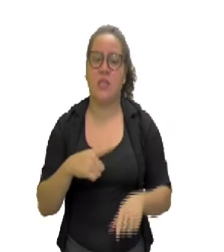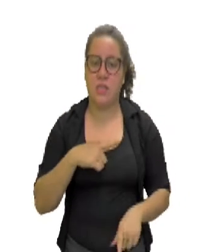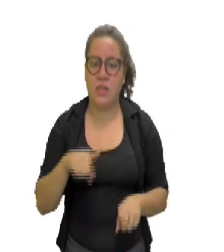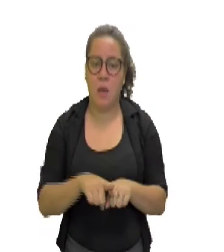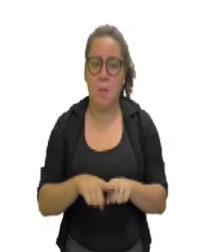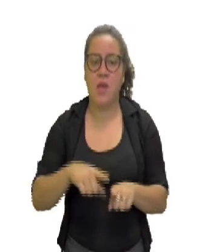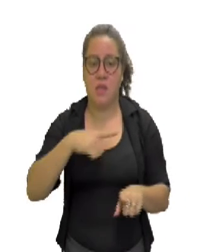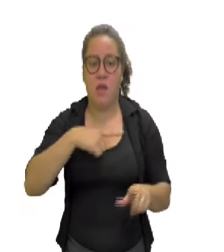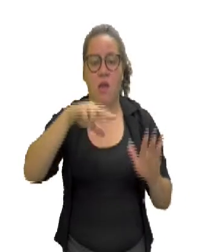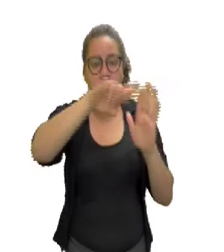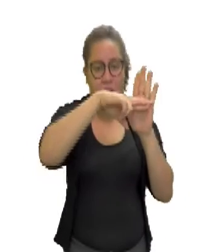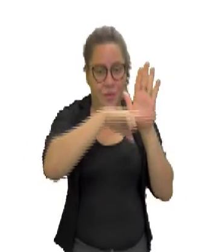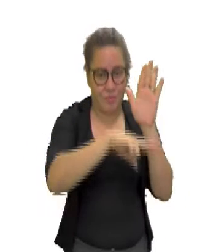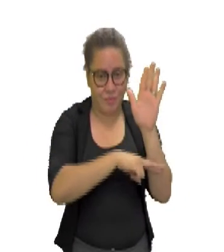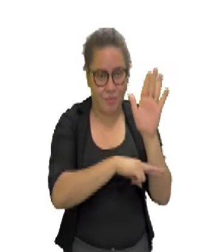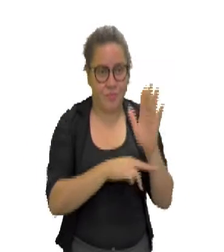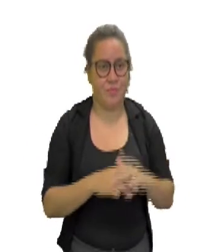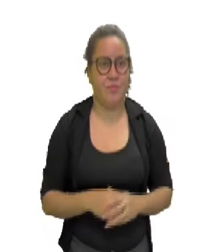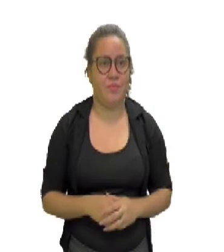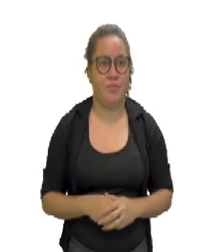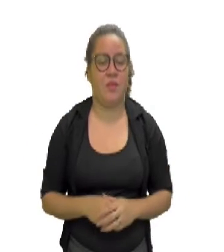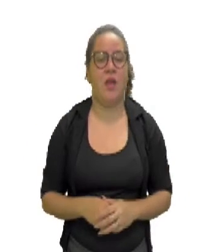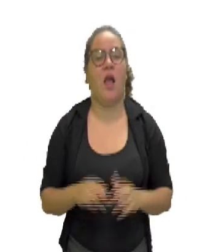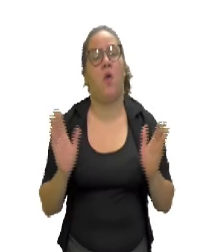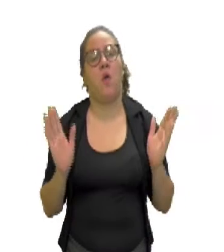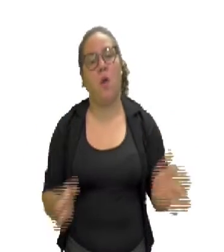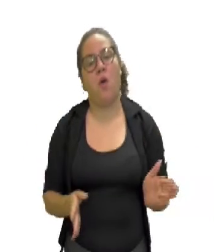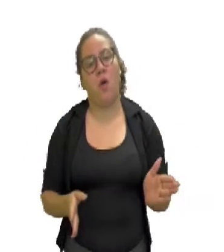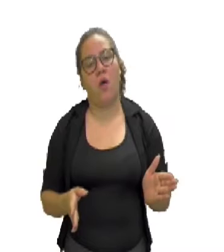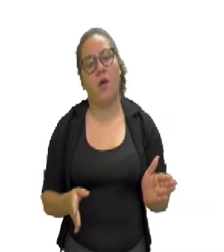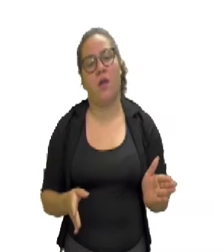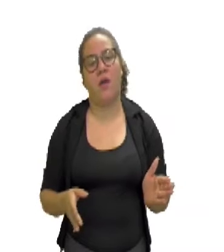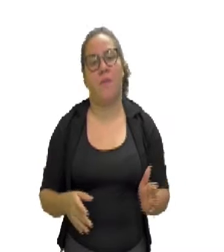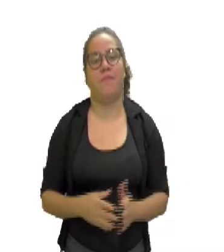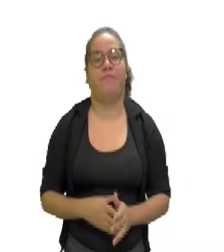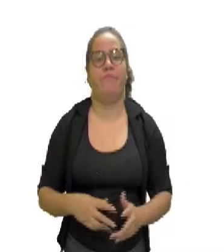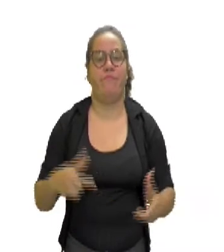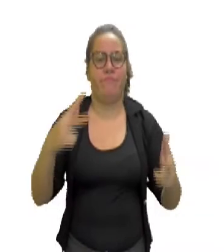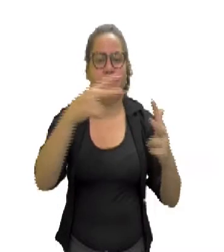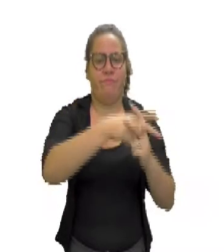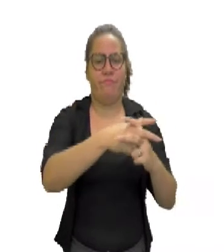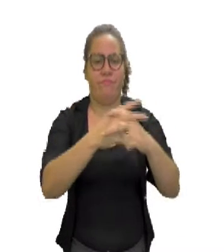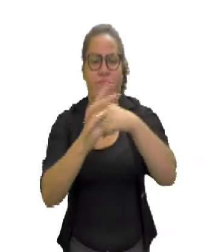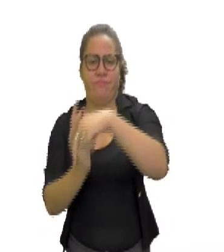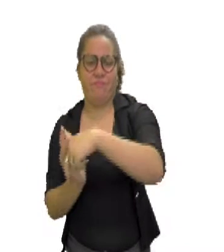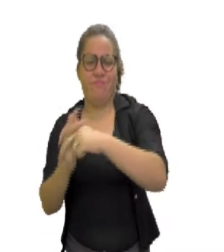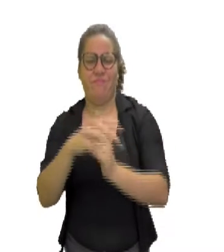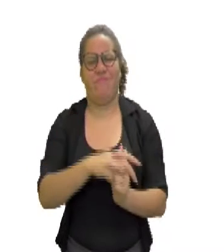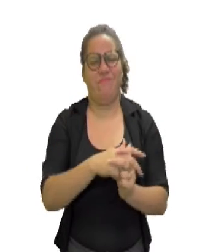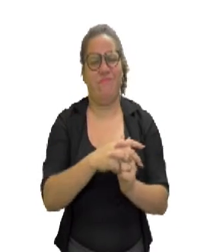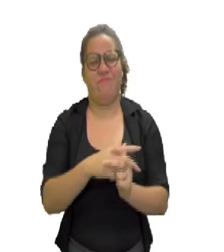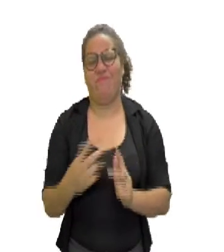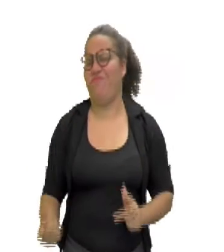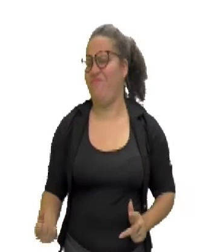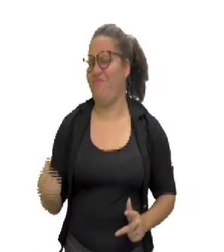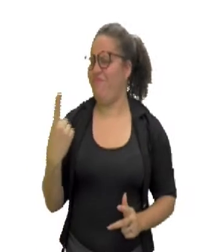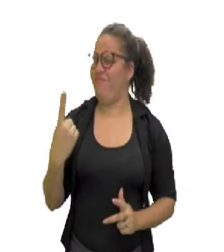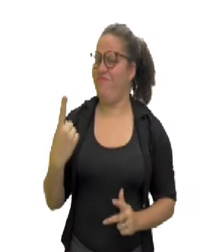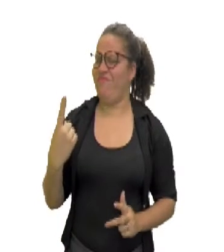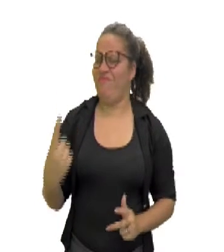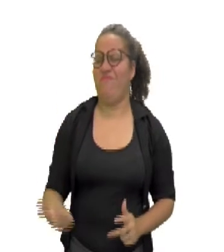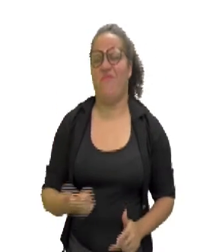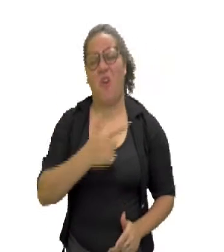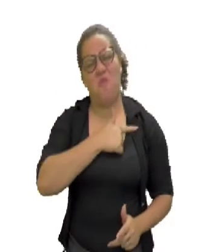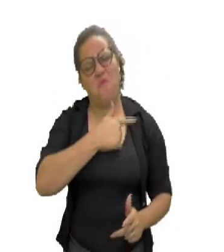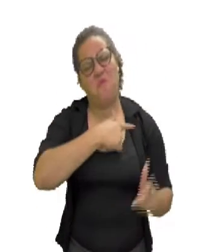é uma competição. Agora, as brigas. É até estranho a gente ver, né? A imagem que fica até feia.